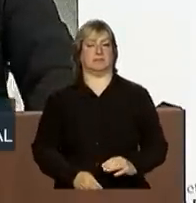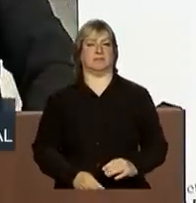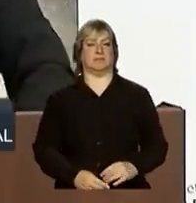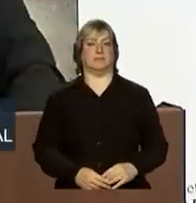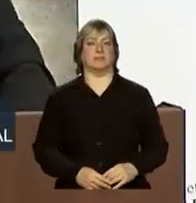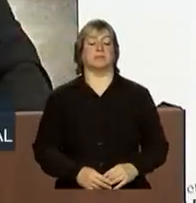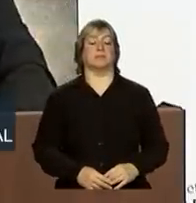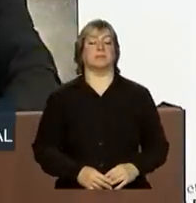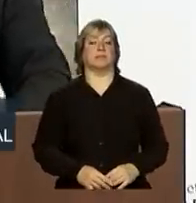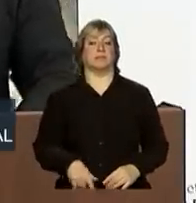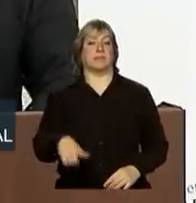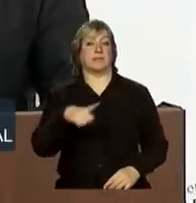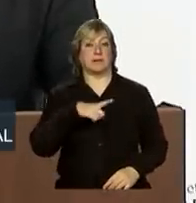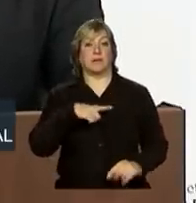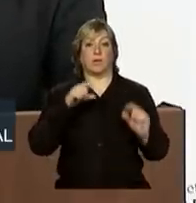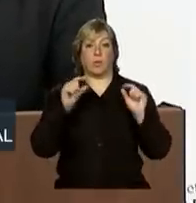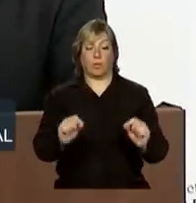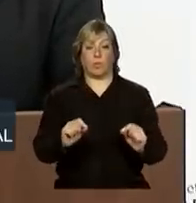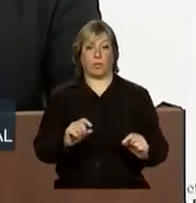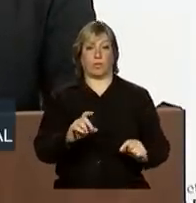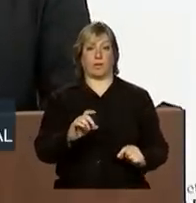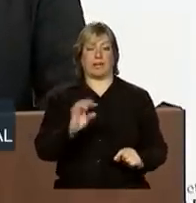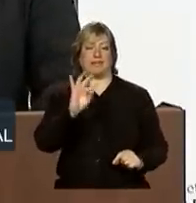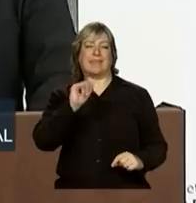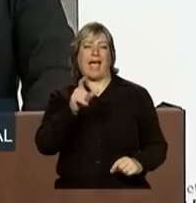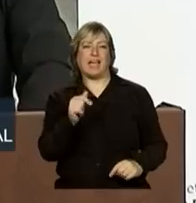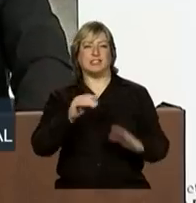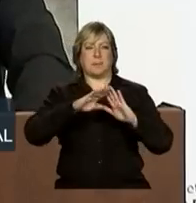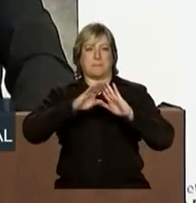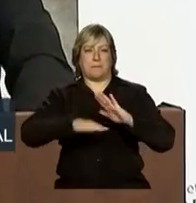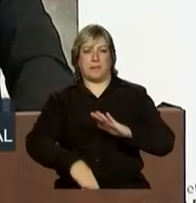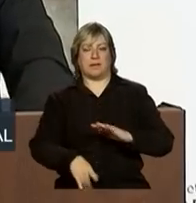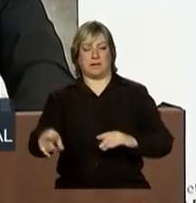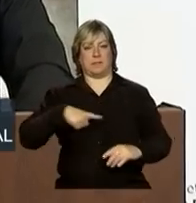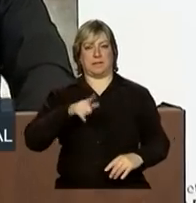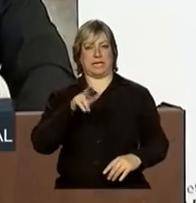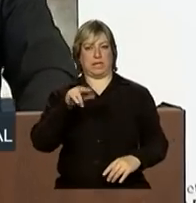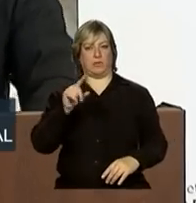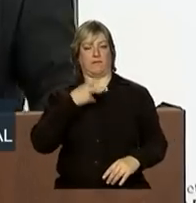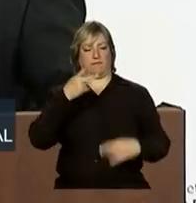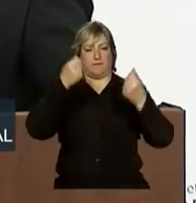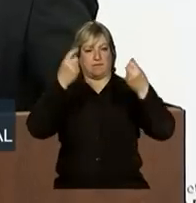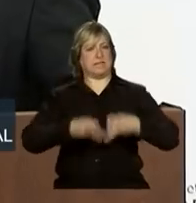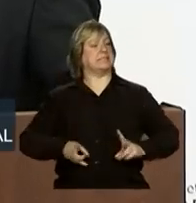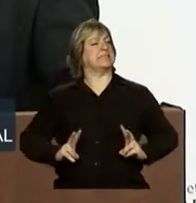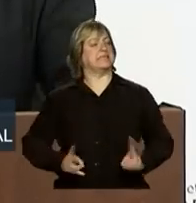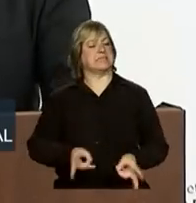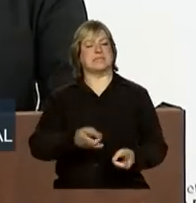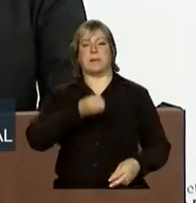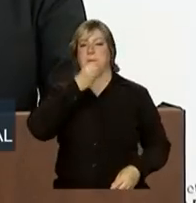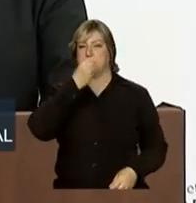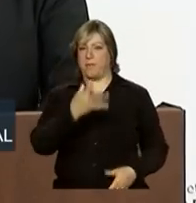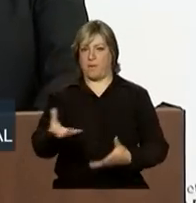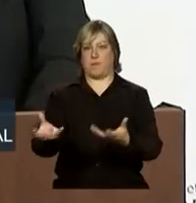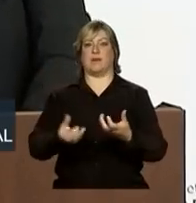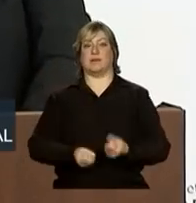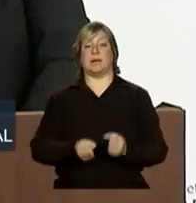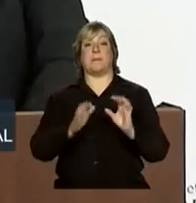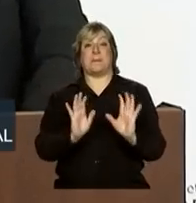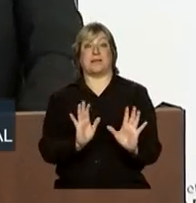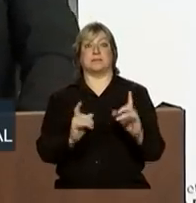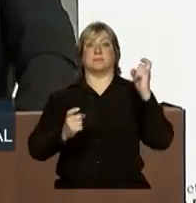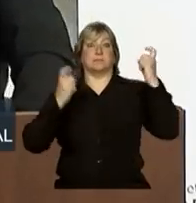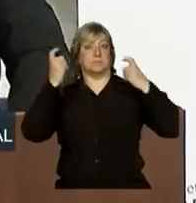As medidas de desoneração que o ministro Guido tem implementado são sempre bem-vindos, ministro, são sempre bem-vindos. Mas